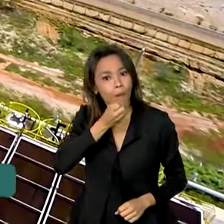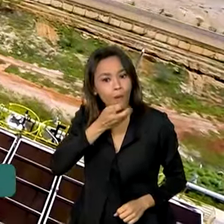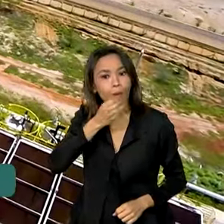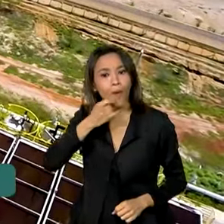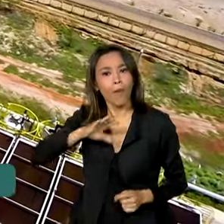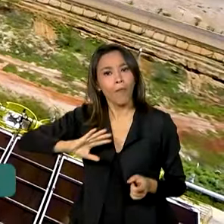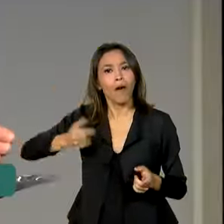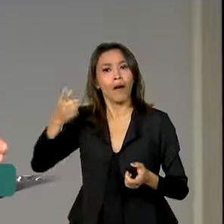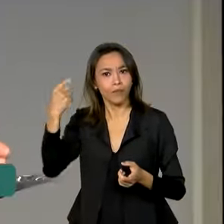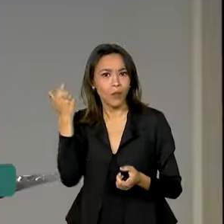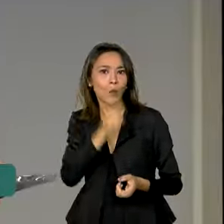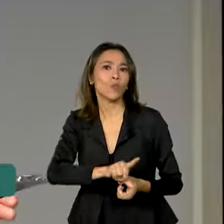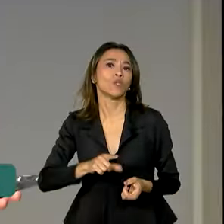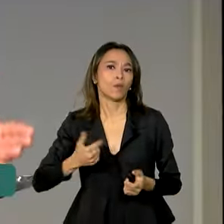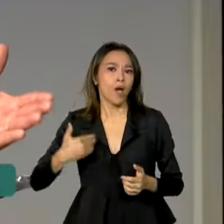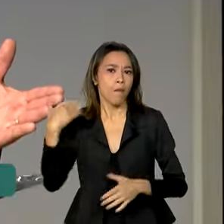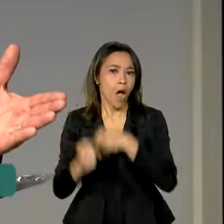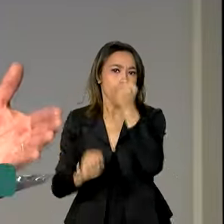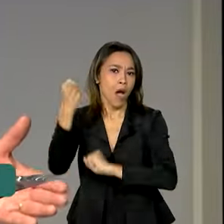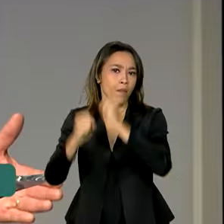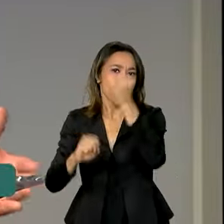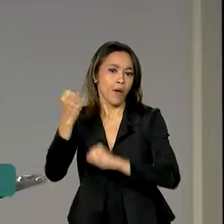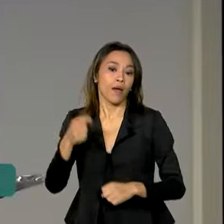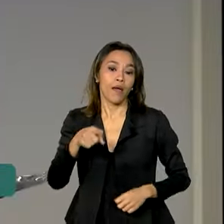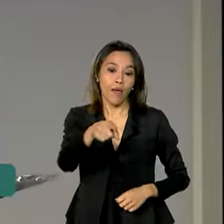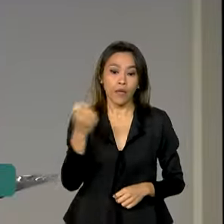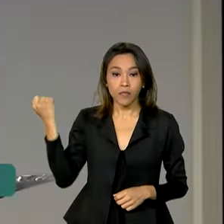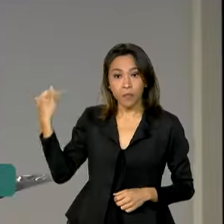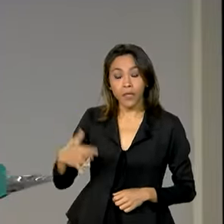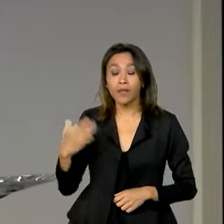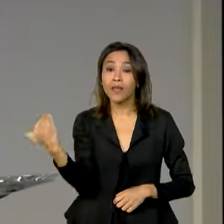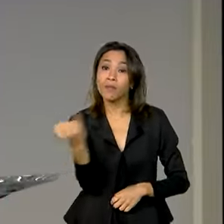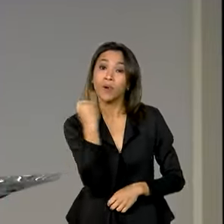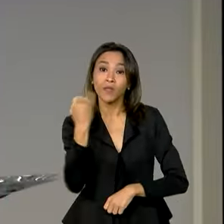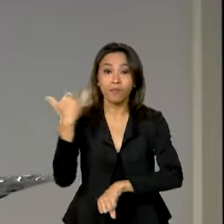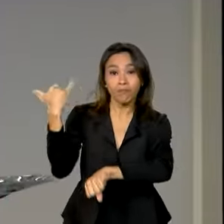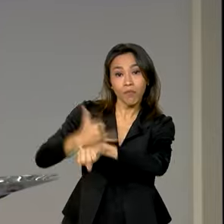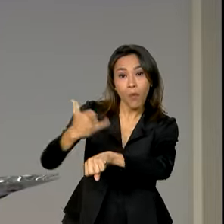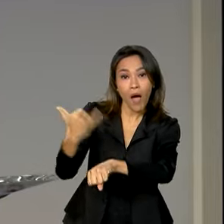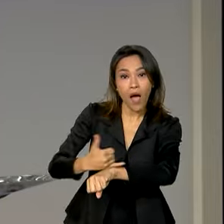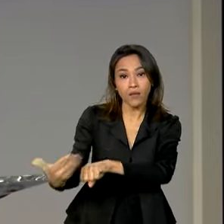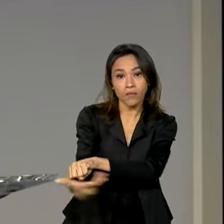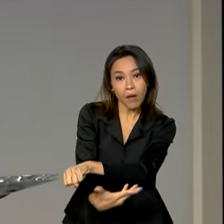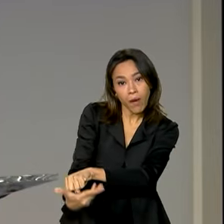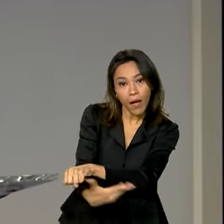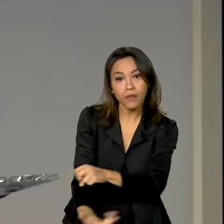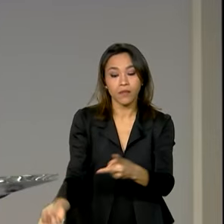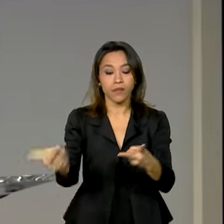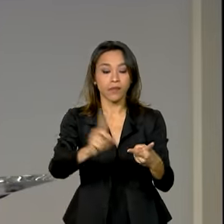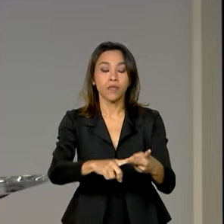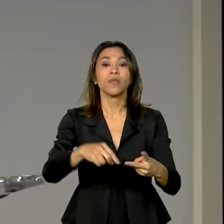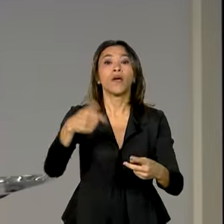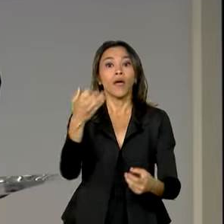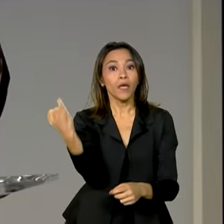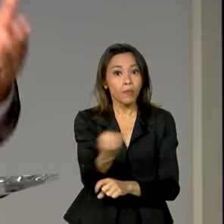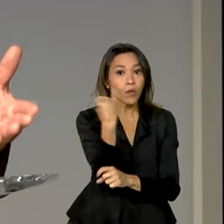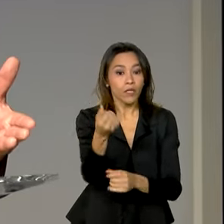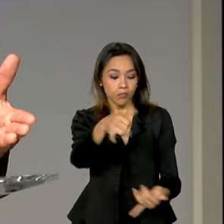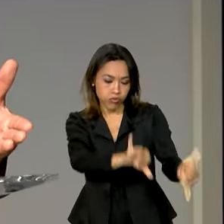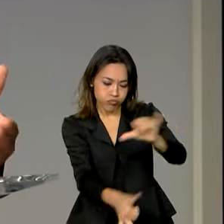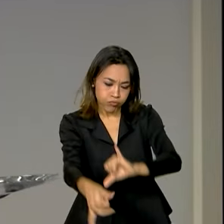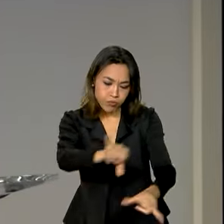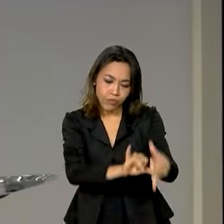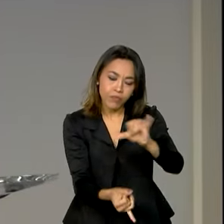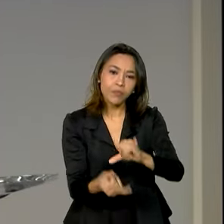máquinas rodarem. O gás é importante para setor de base aço, o gás é importante para setor petroquímico, o gás é importante para o